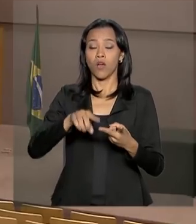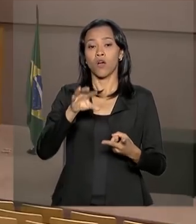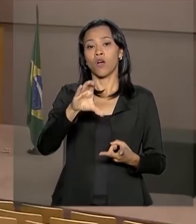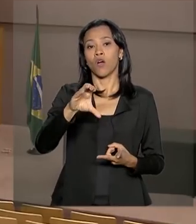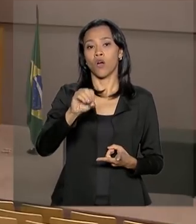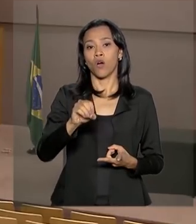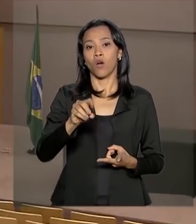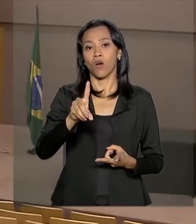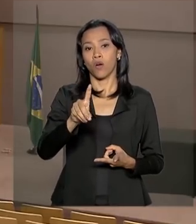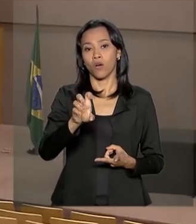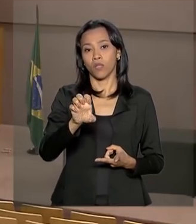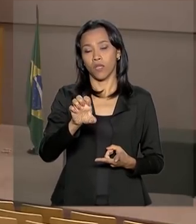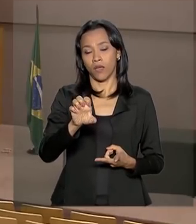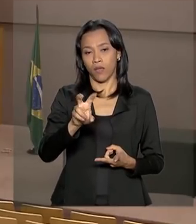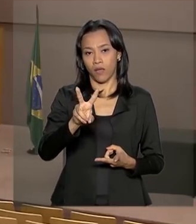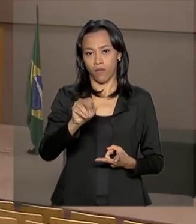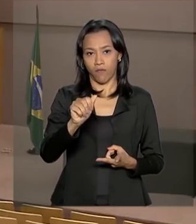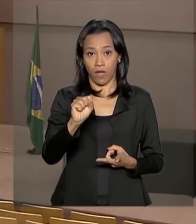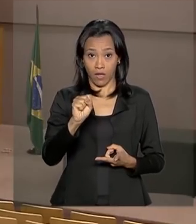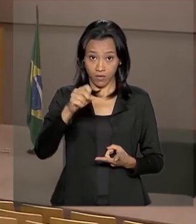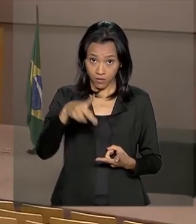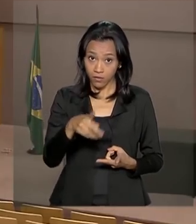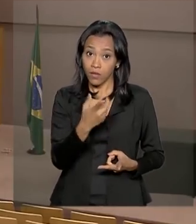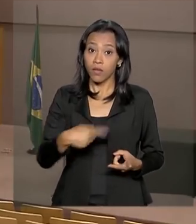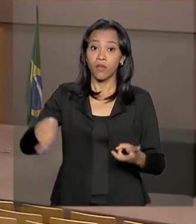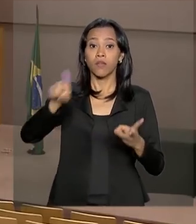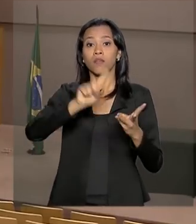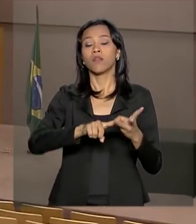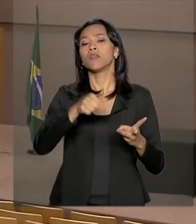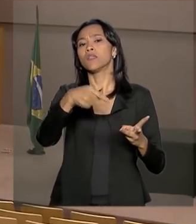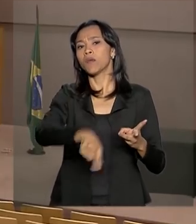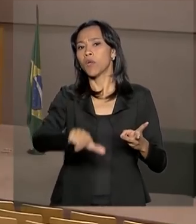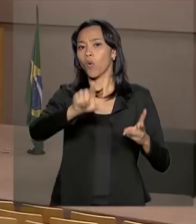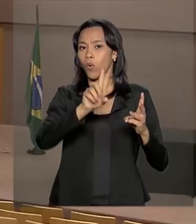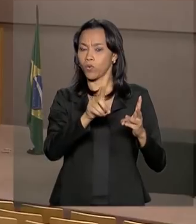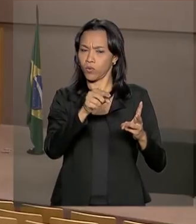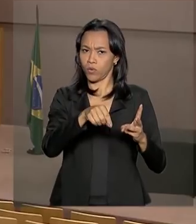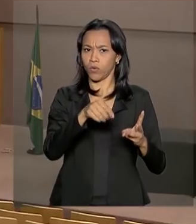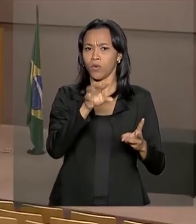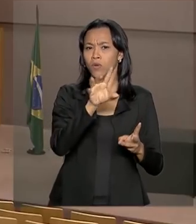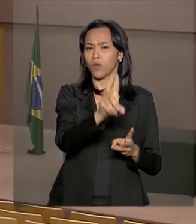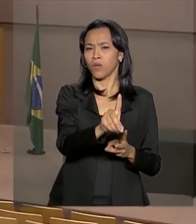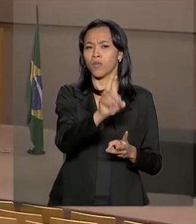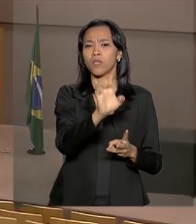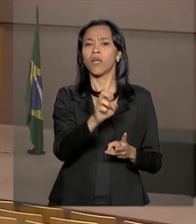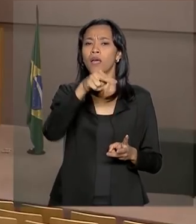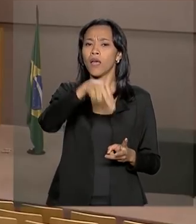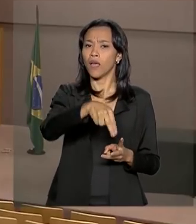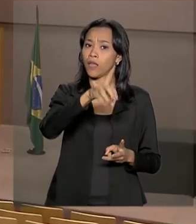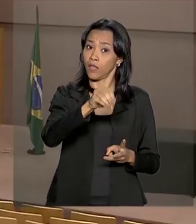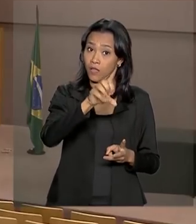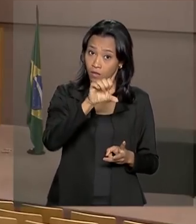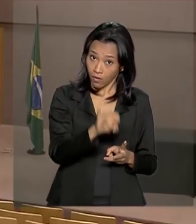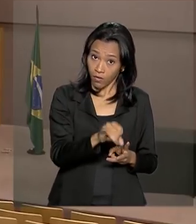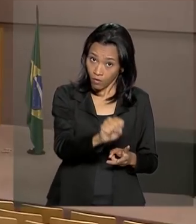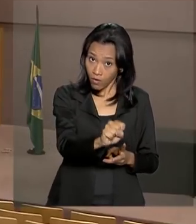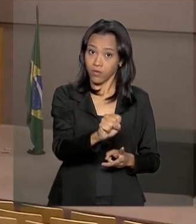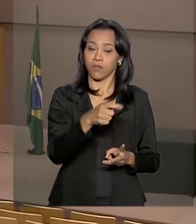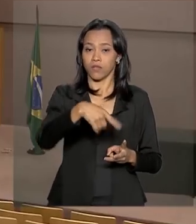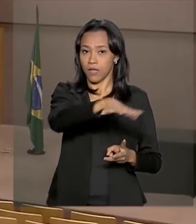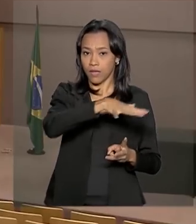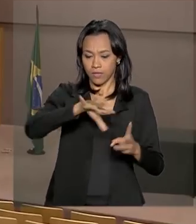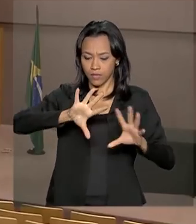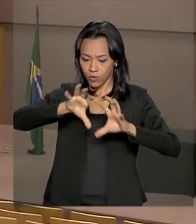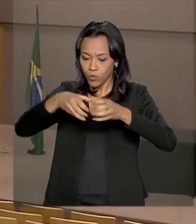Desenvolvimento dos Vales do São Francisco e do Parnaíba e do extinto DENOS, o Departamento Nacional de Obras e Saneamento.